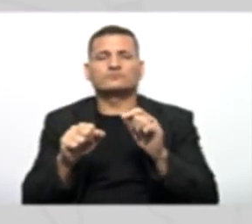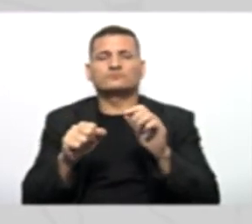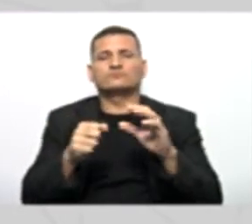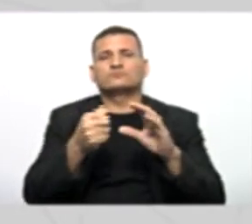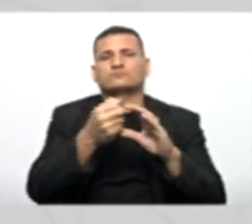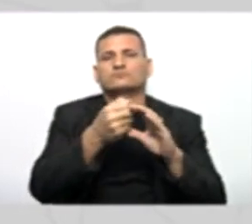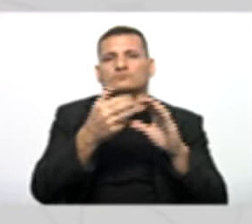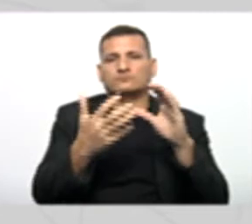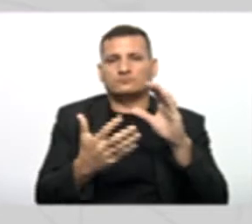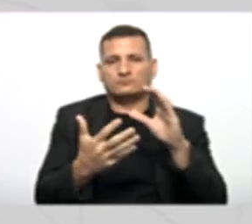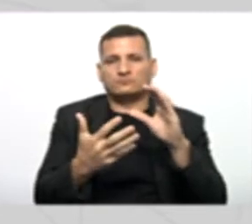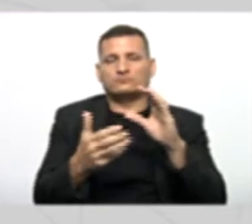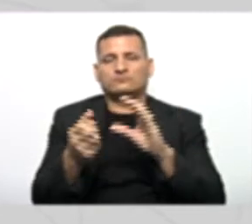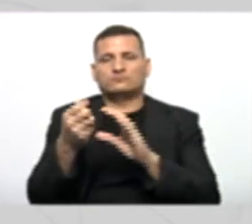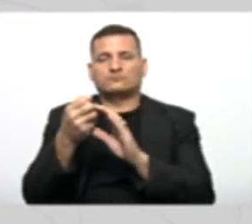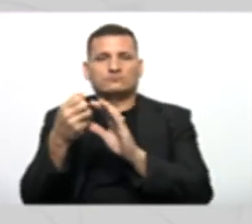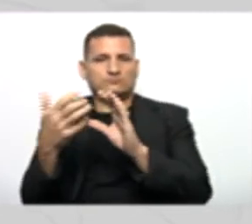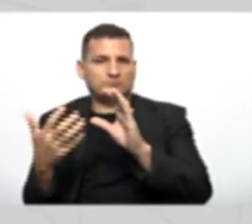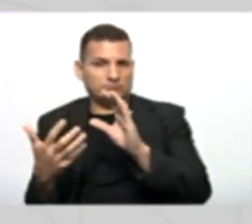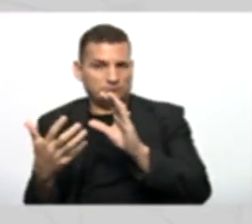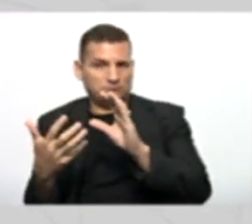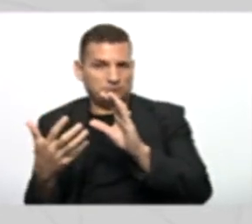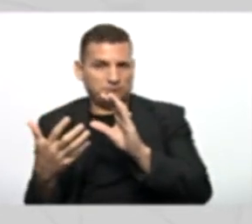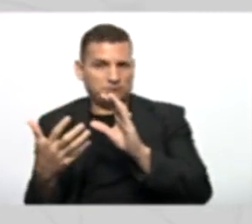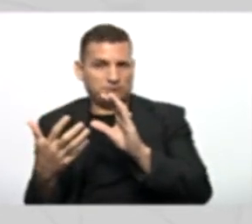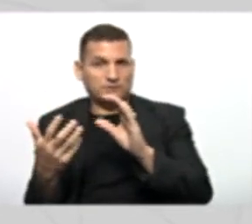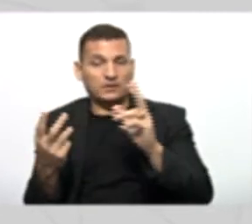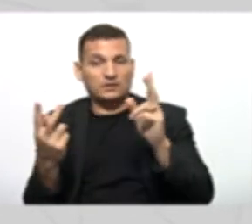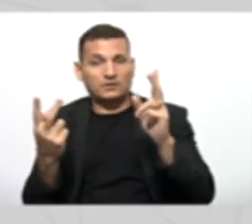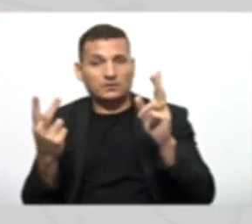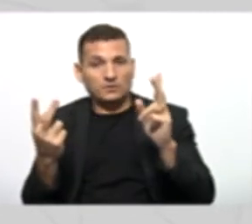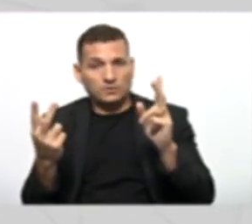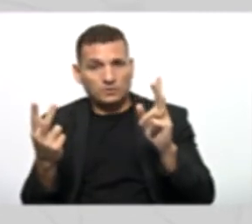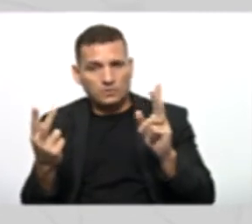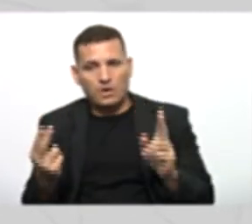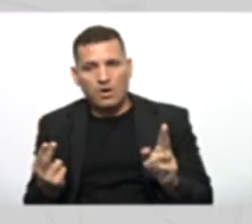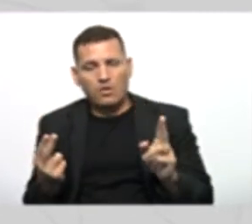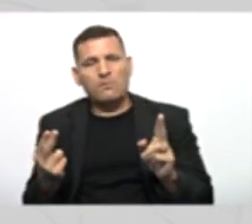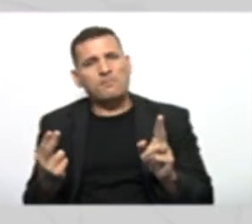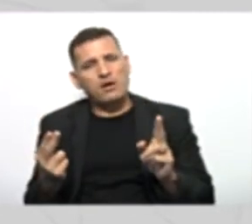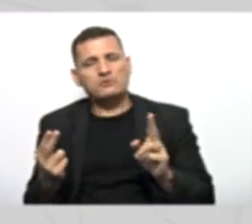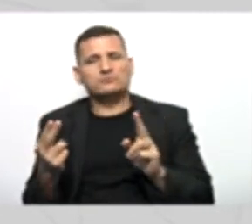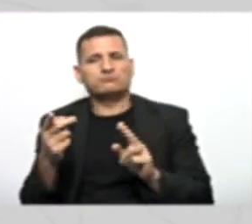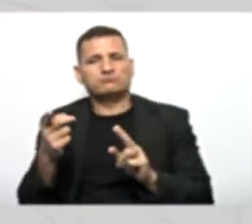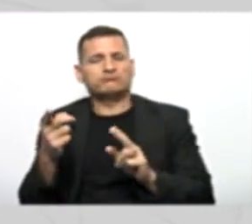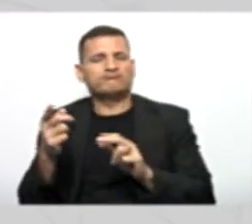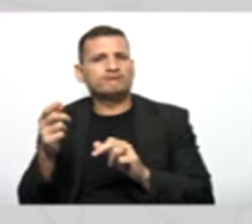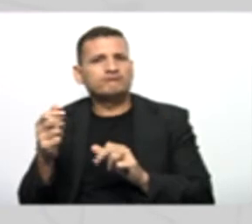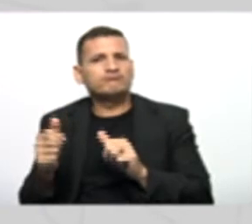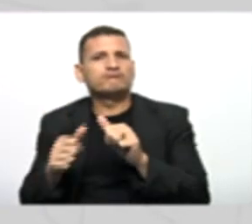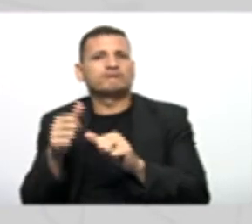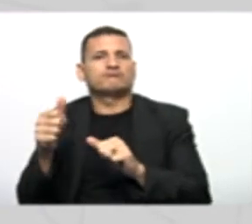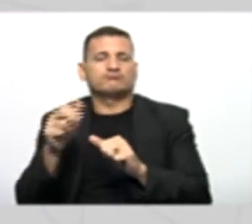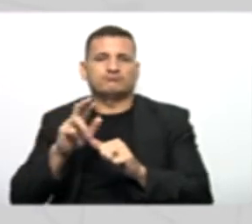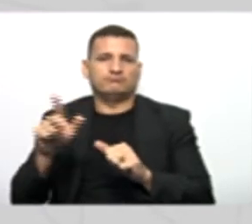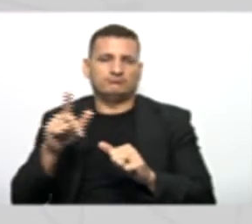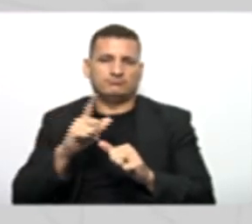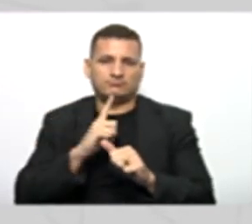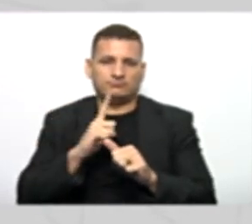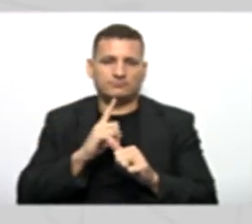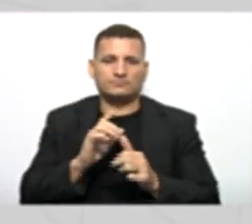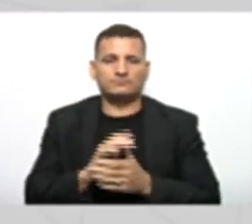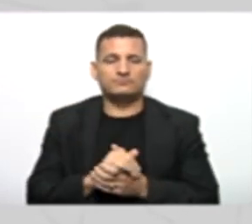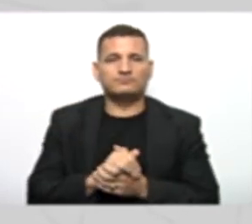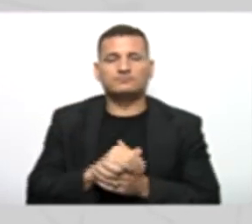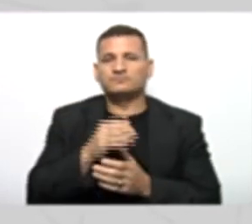objetos Distintos Como assim Professor? Eu disse que está Diretamente relacionado Ao conceito De heranças Ok? Então imagina Que você